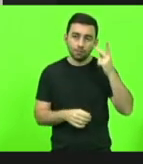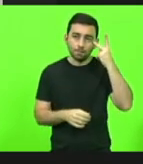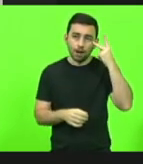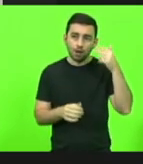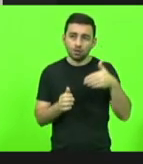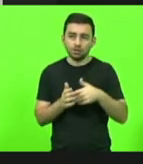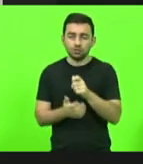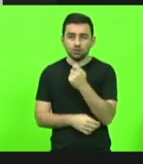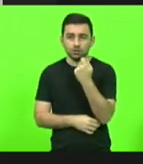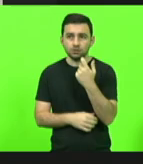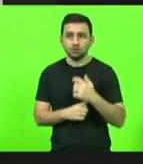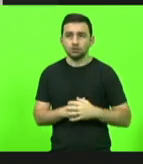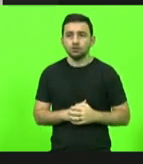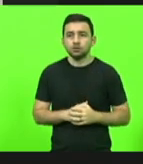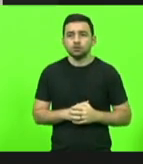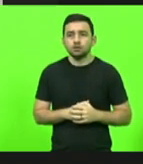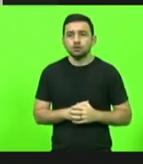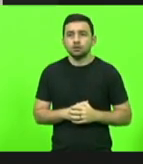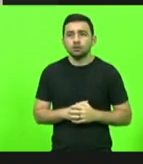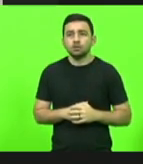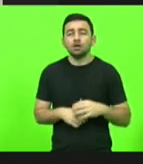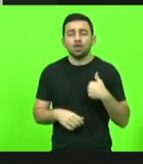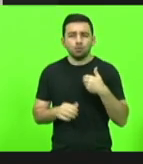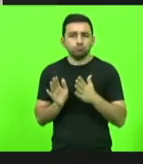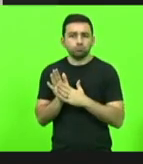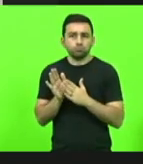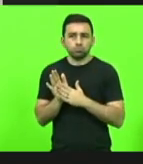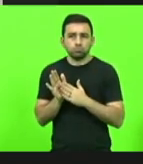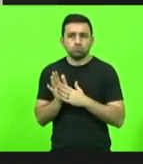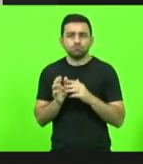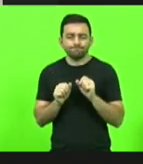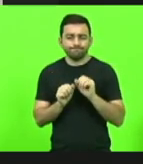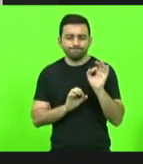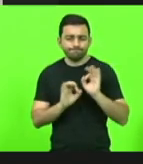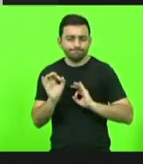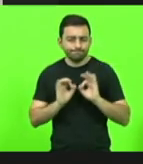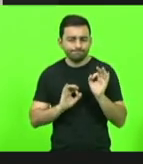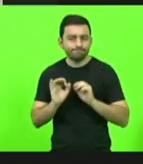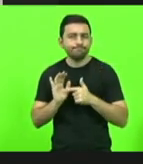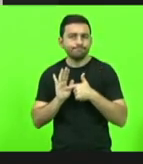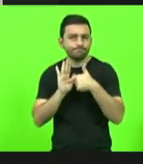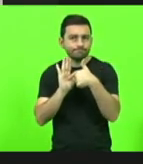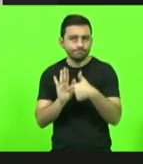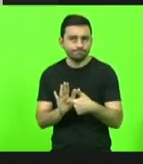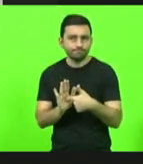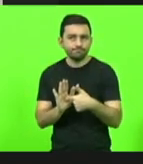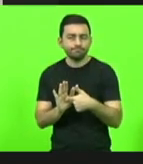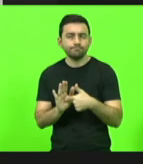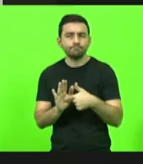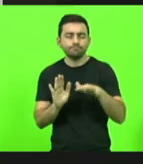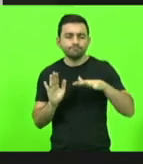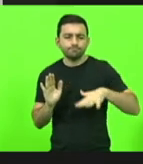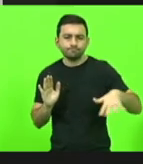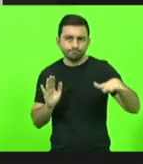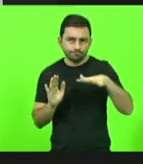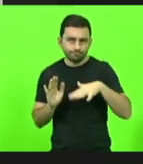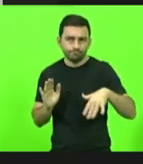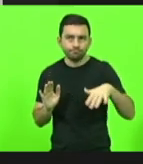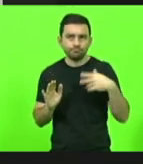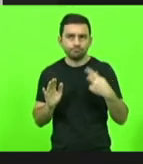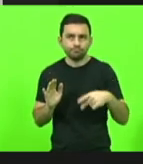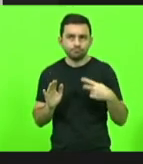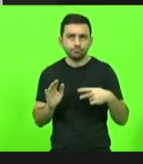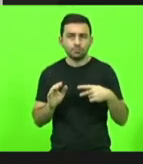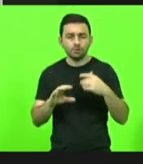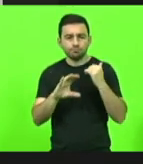Eu fiz, inclusive, uma proposição, uma indicação aqui ao plenário desta casa, encaminhada à